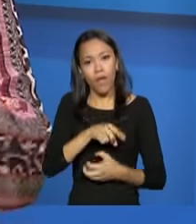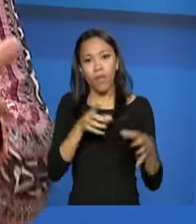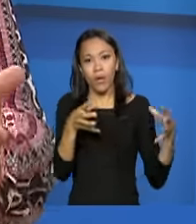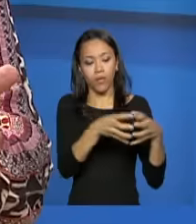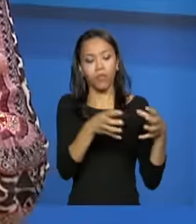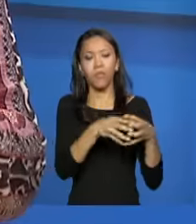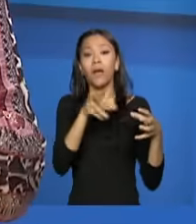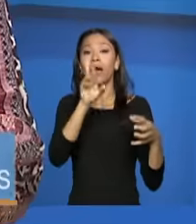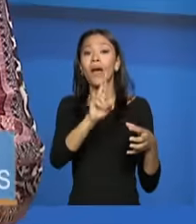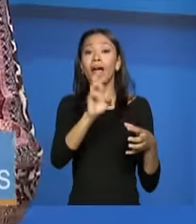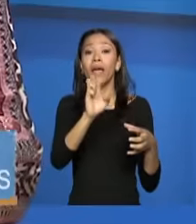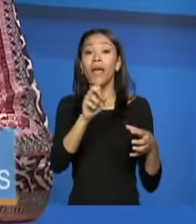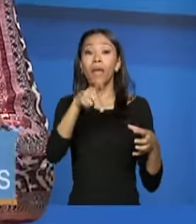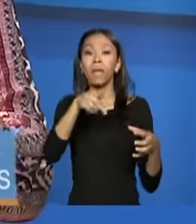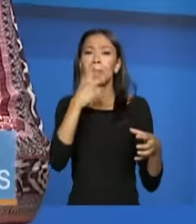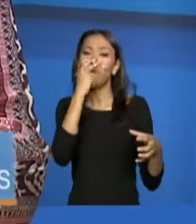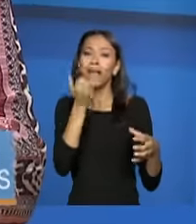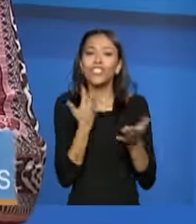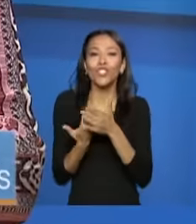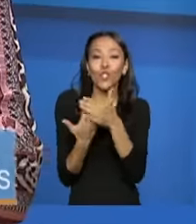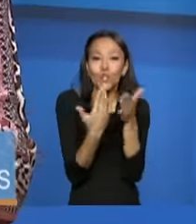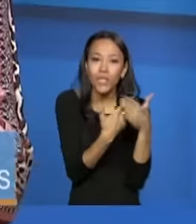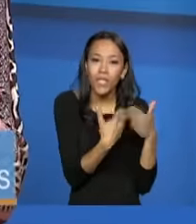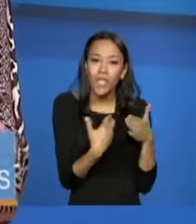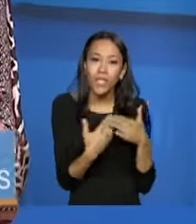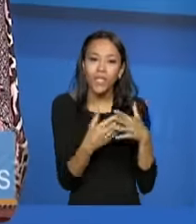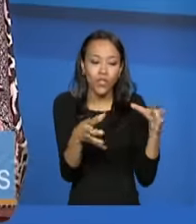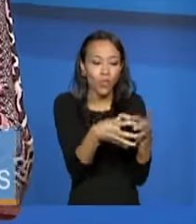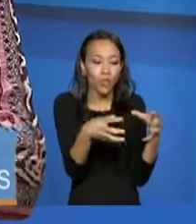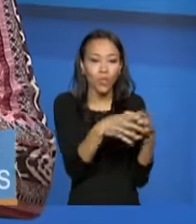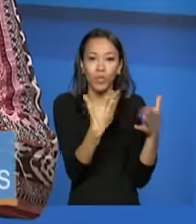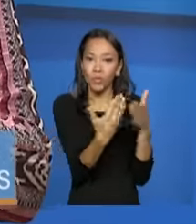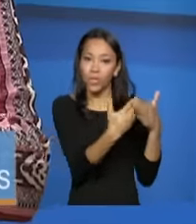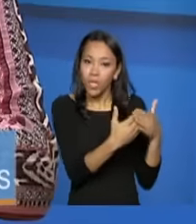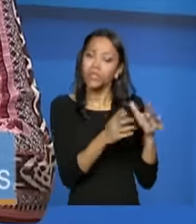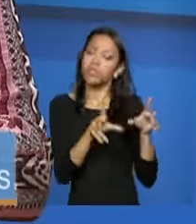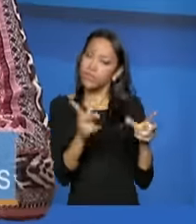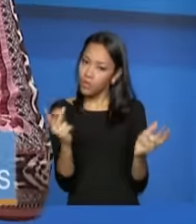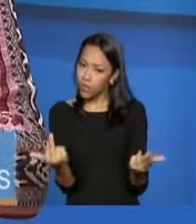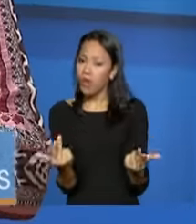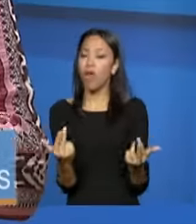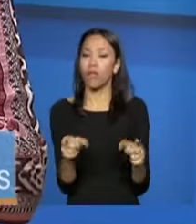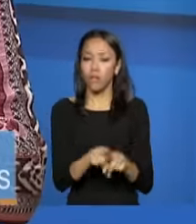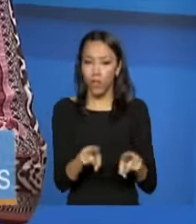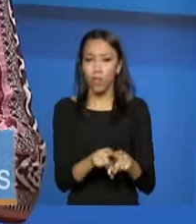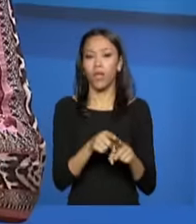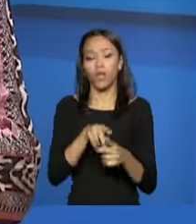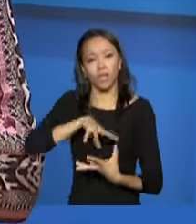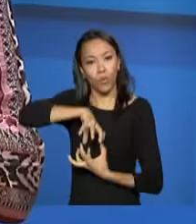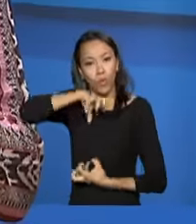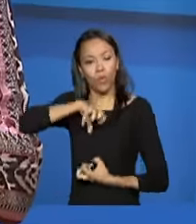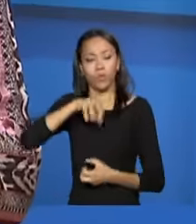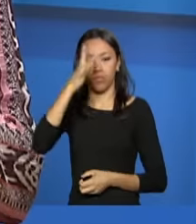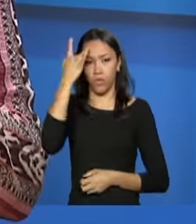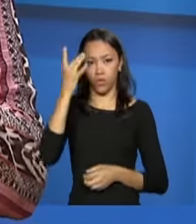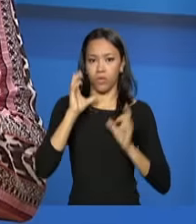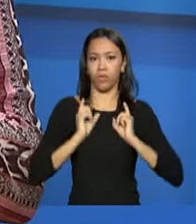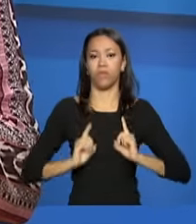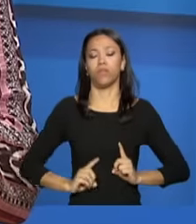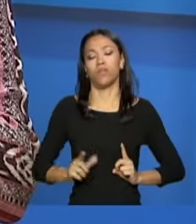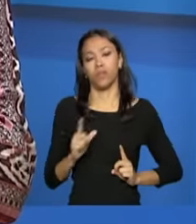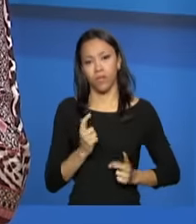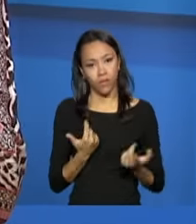pensa até em uma república de estudante, estou fazendo aqui um paralelo, mas o idoso e a pessoa com deficiência, principalmente o idoso, ele tem